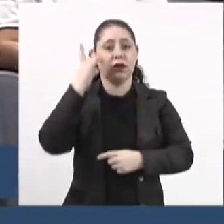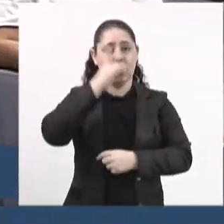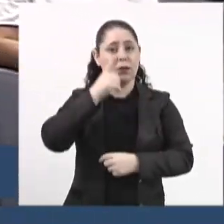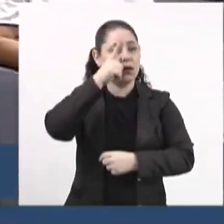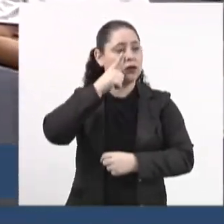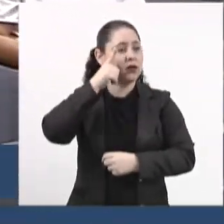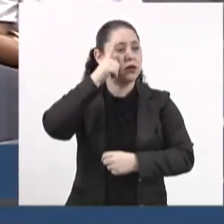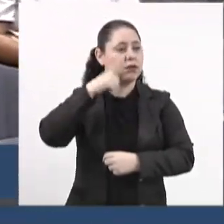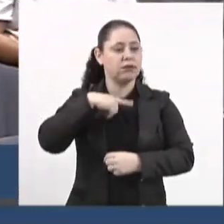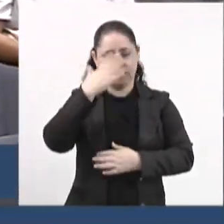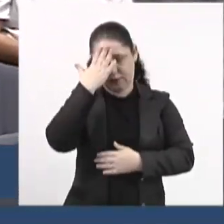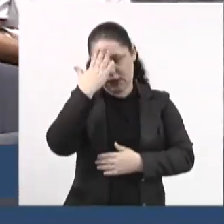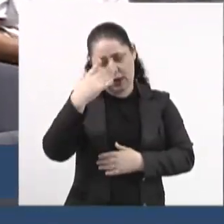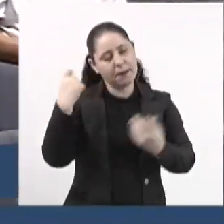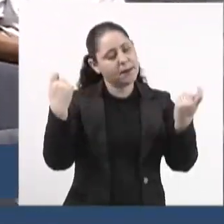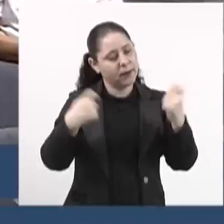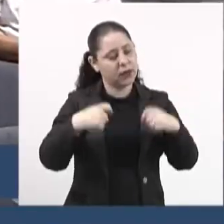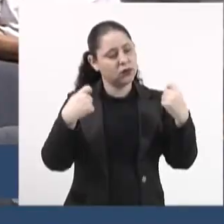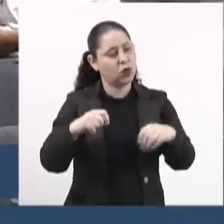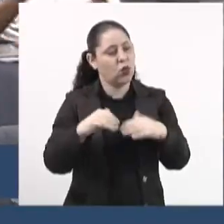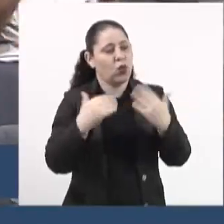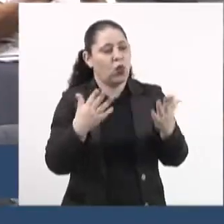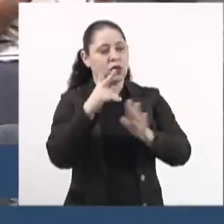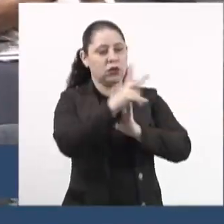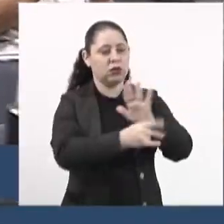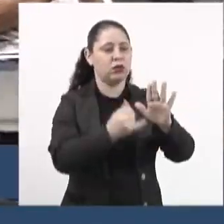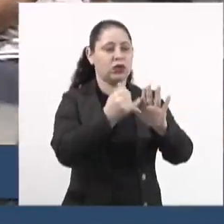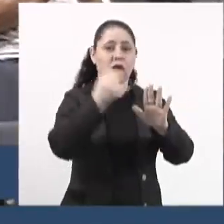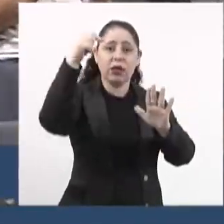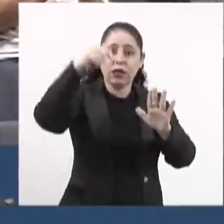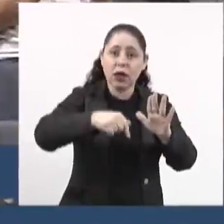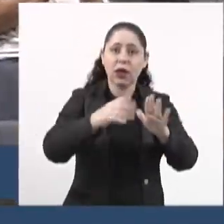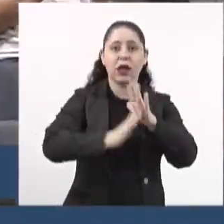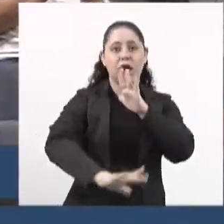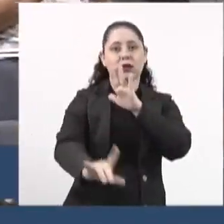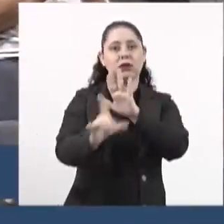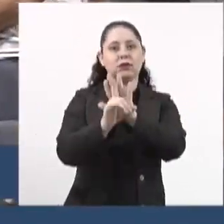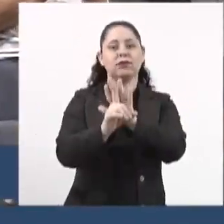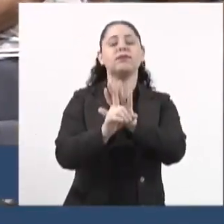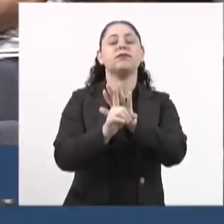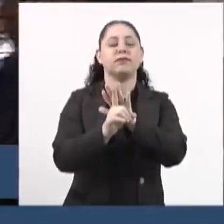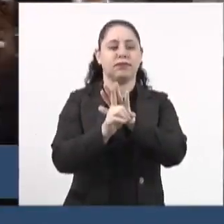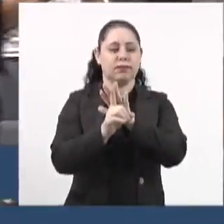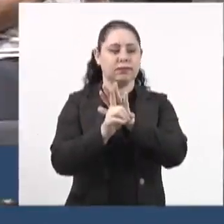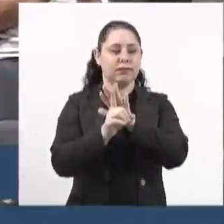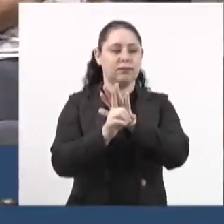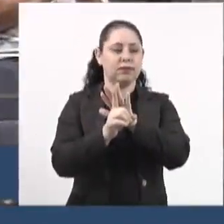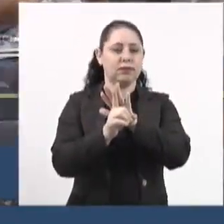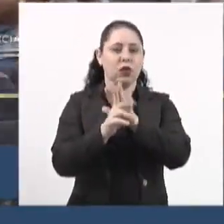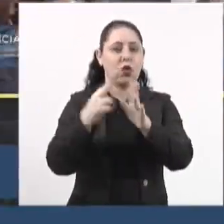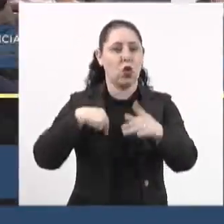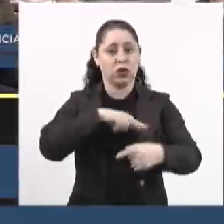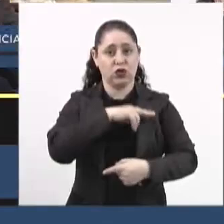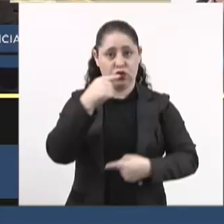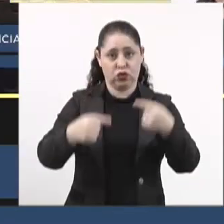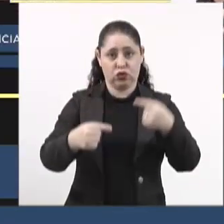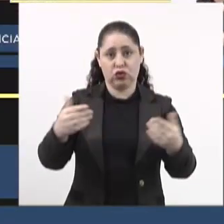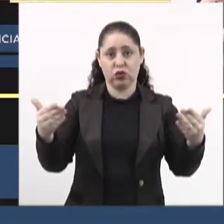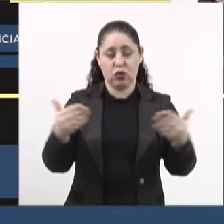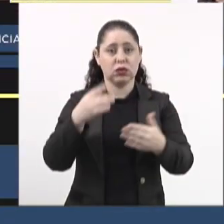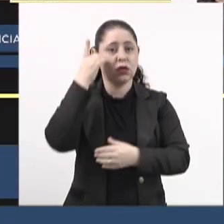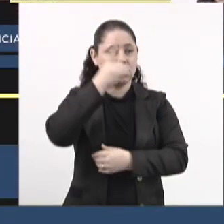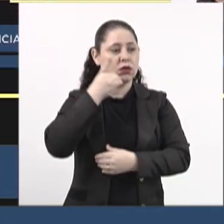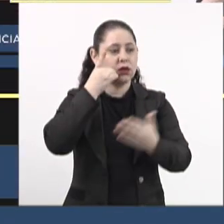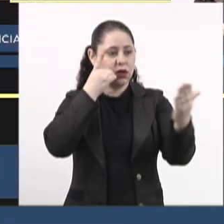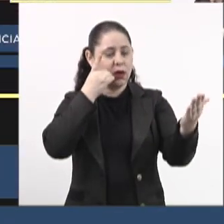Gleice, que eu tenho que agradecer quando um projeto entrou nessa casa que a gente está discutindo aqui hoje e a